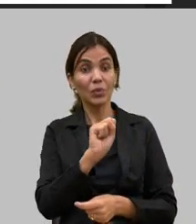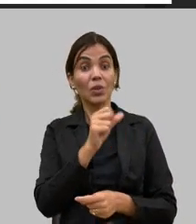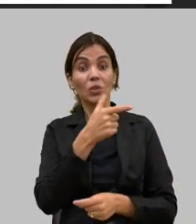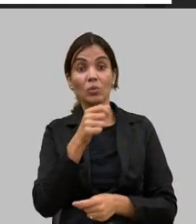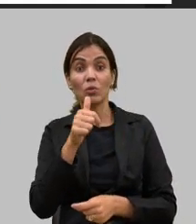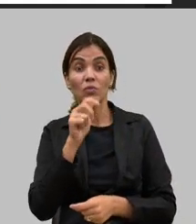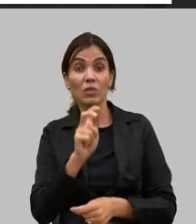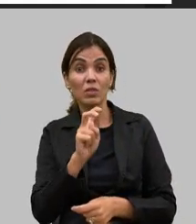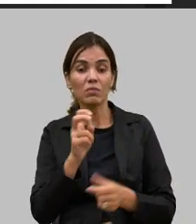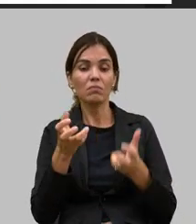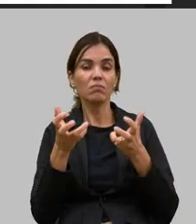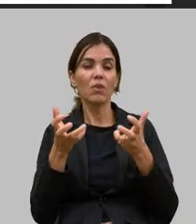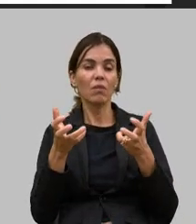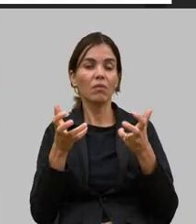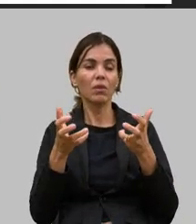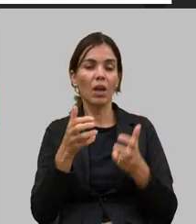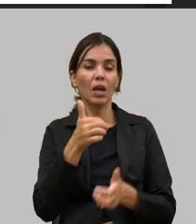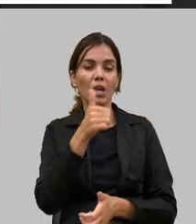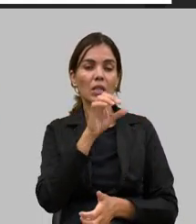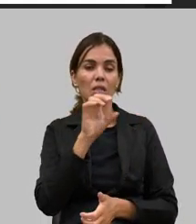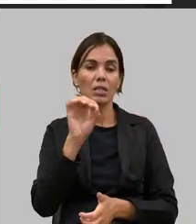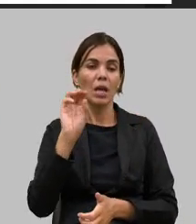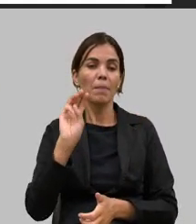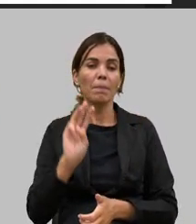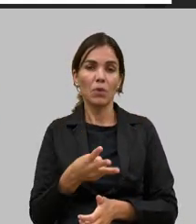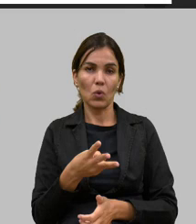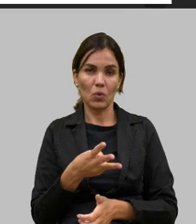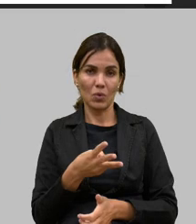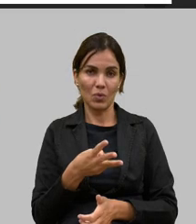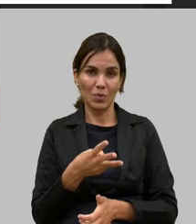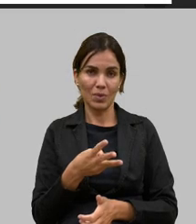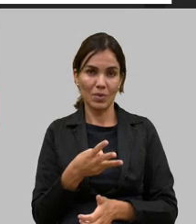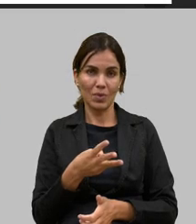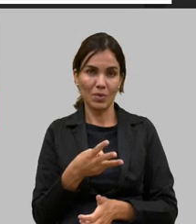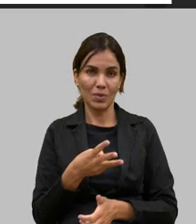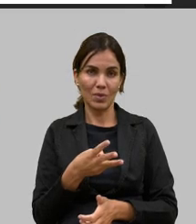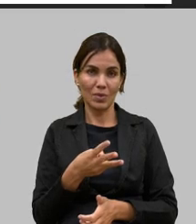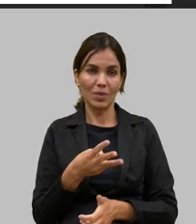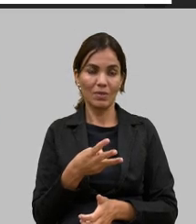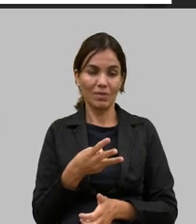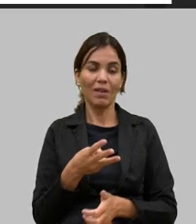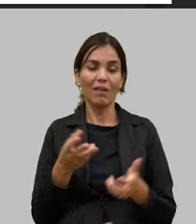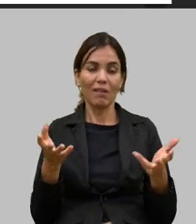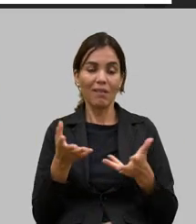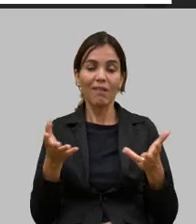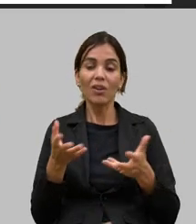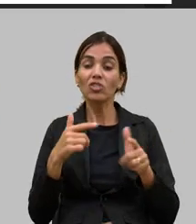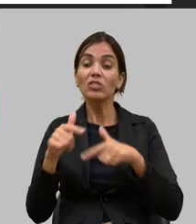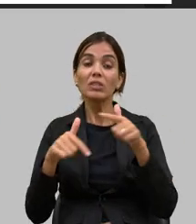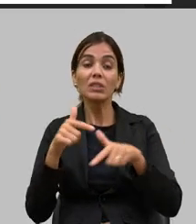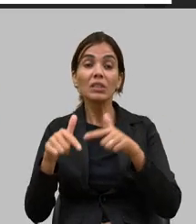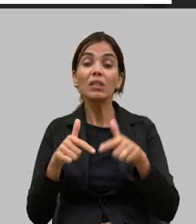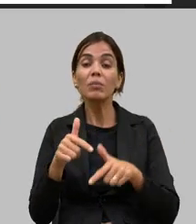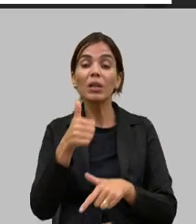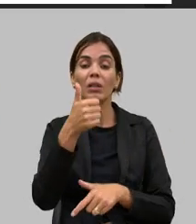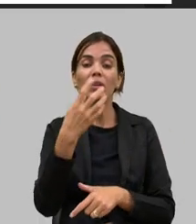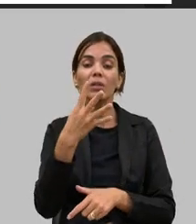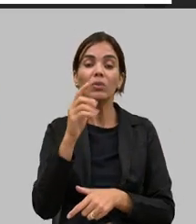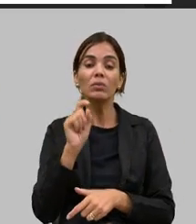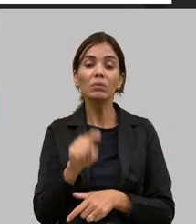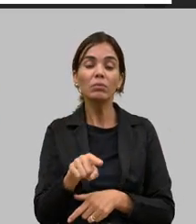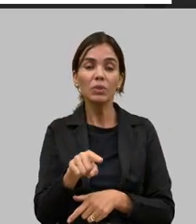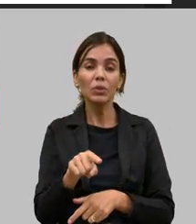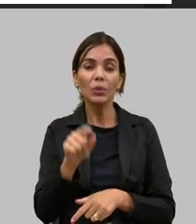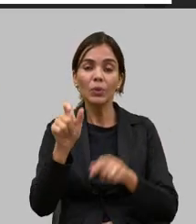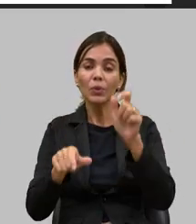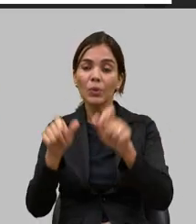porque os números são fantásticos nós estamos atendendo 14 mil agricultores familiares que já podem produzir